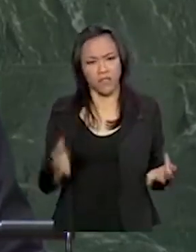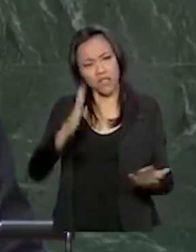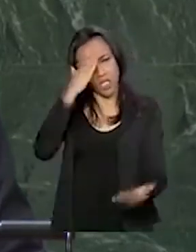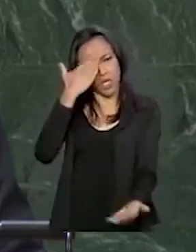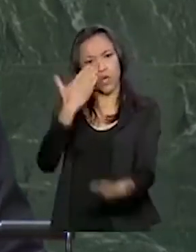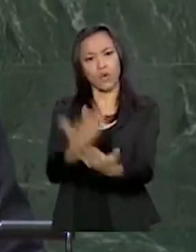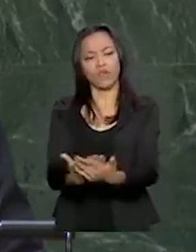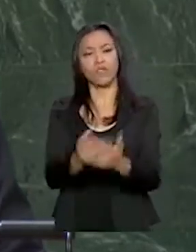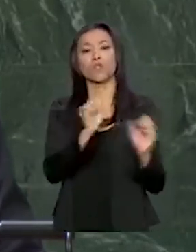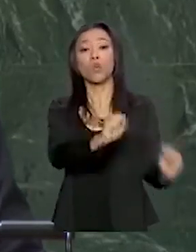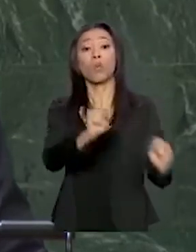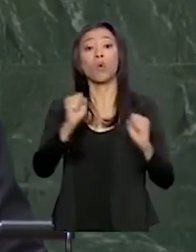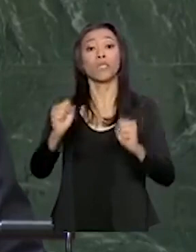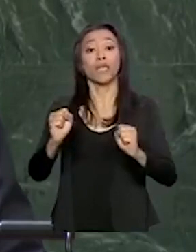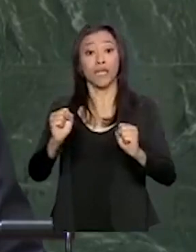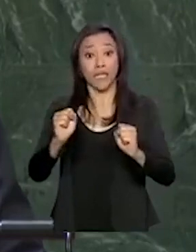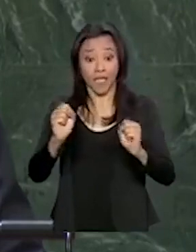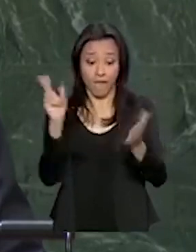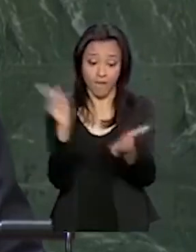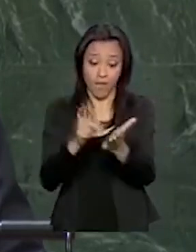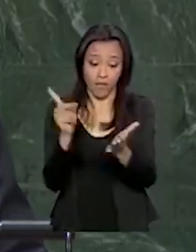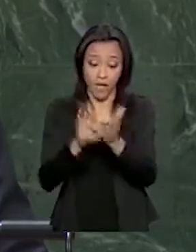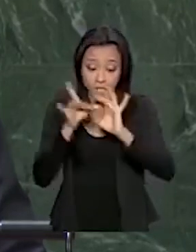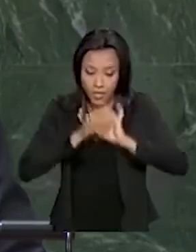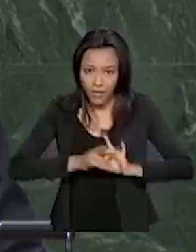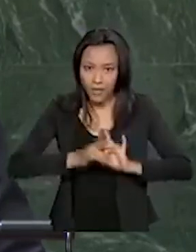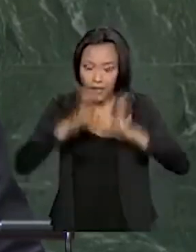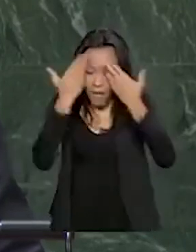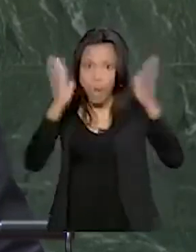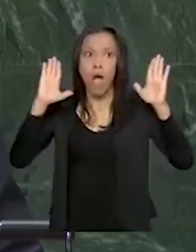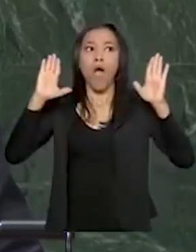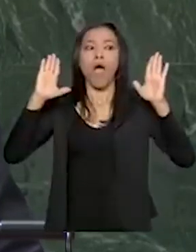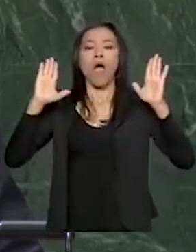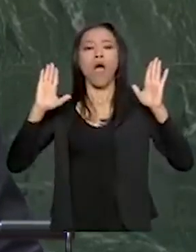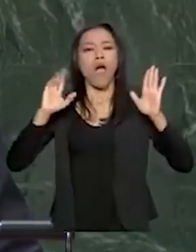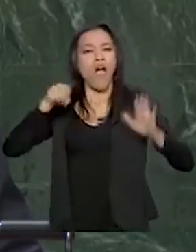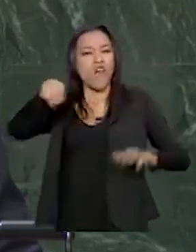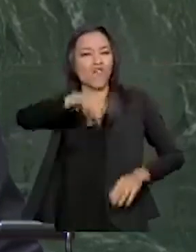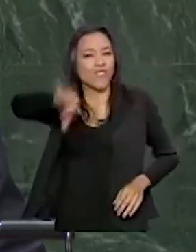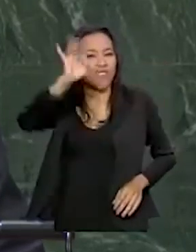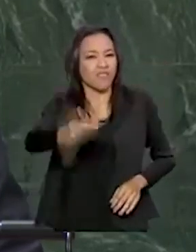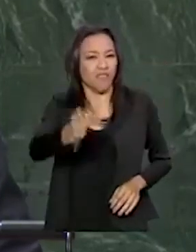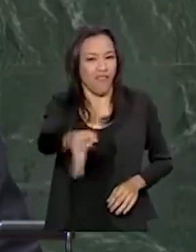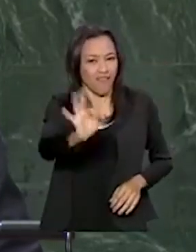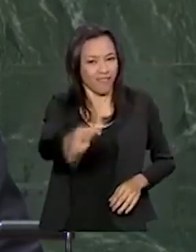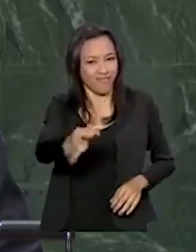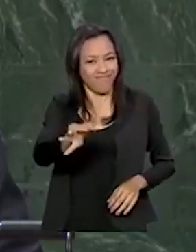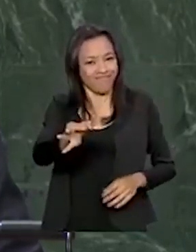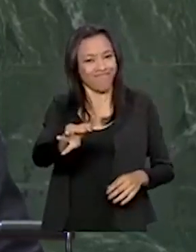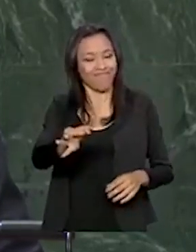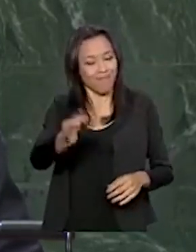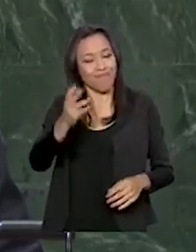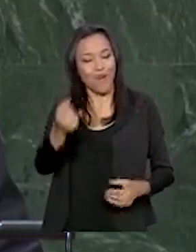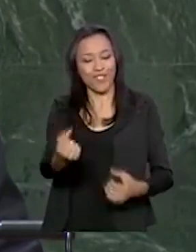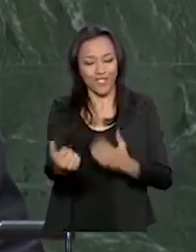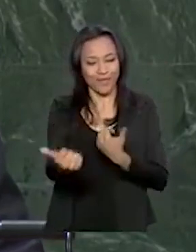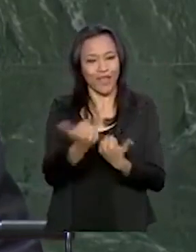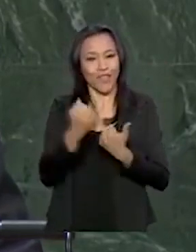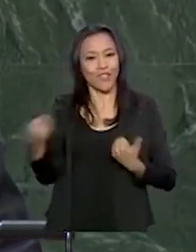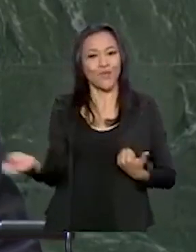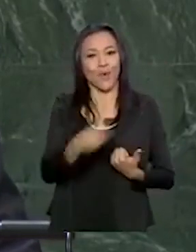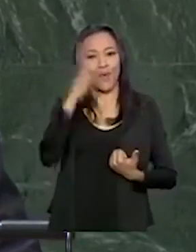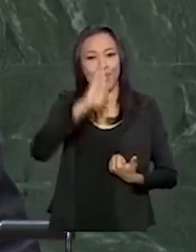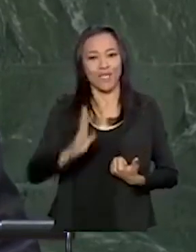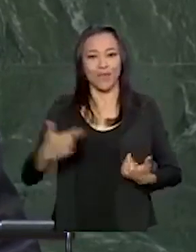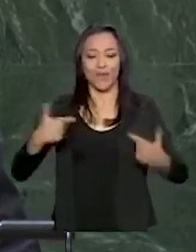no poder libertador da verdade, estejam certos de que poderão contar com este novo Brasil, que aqui apresento